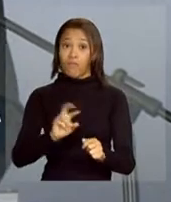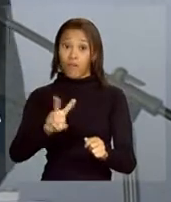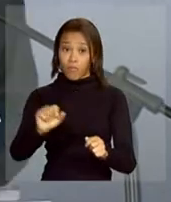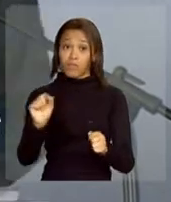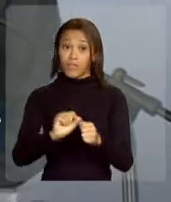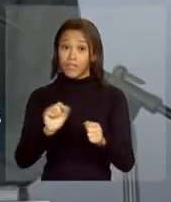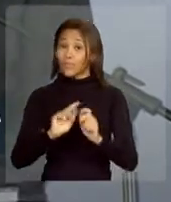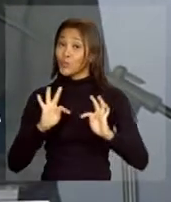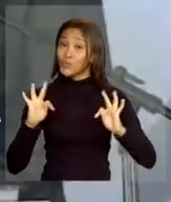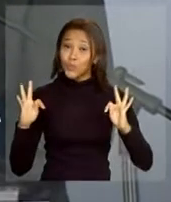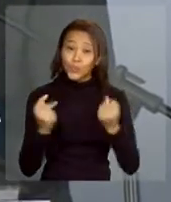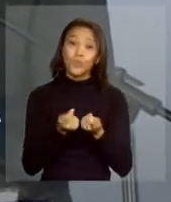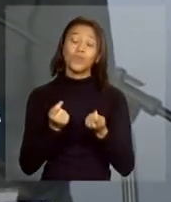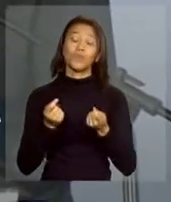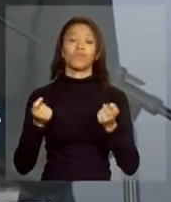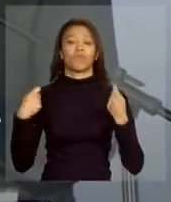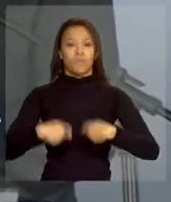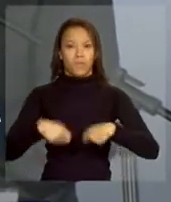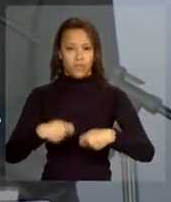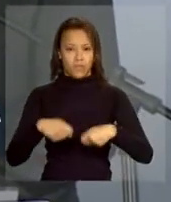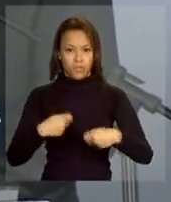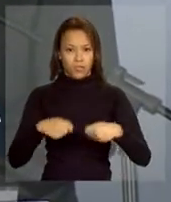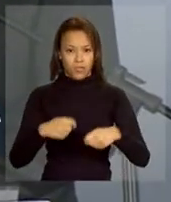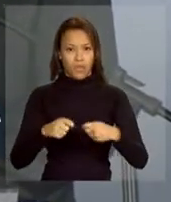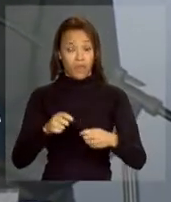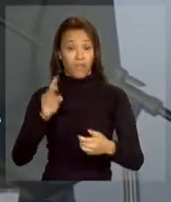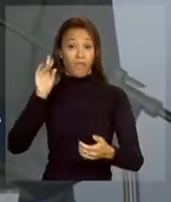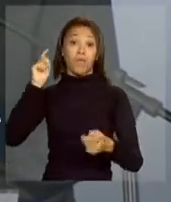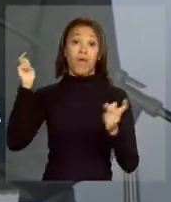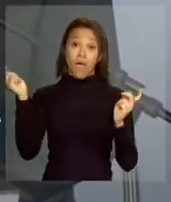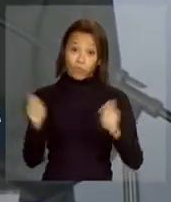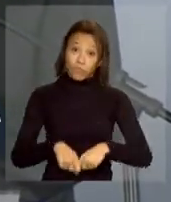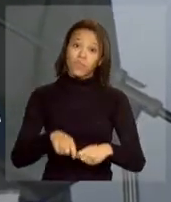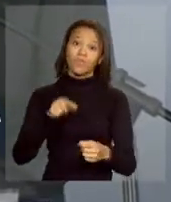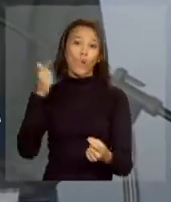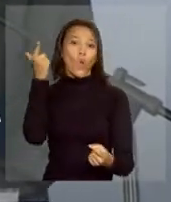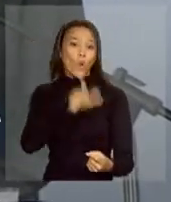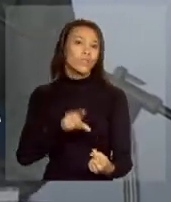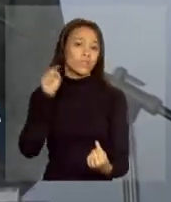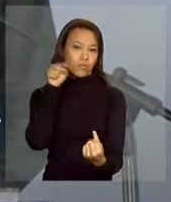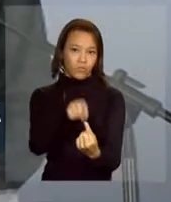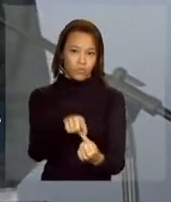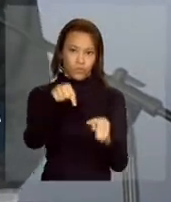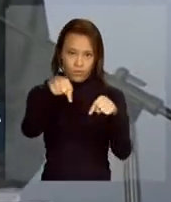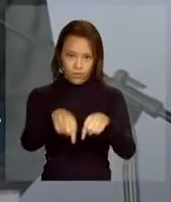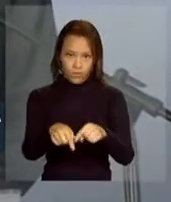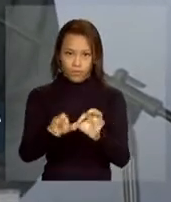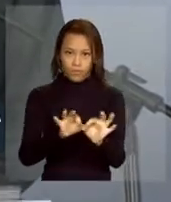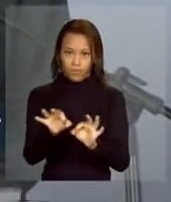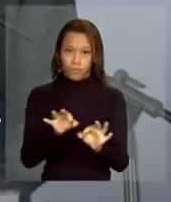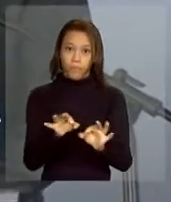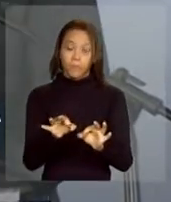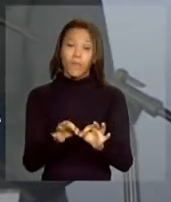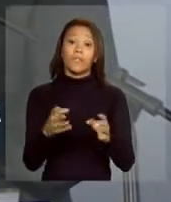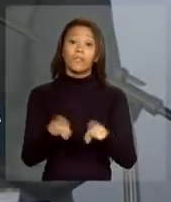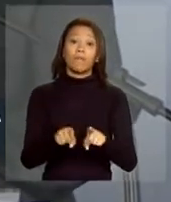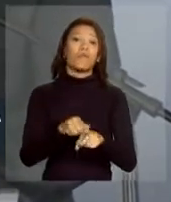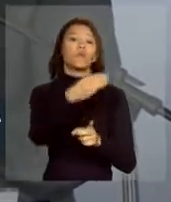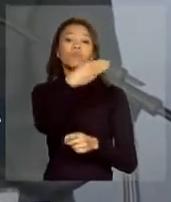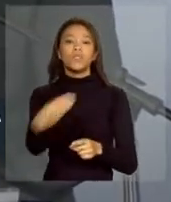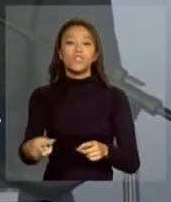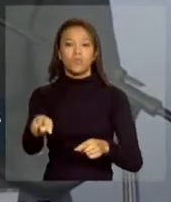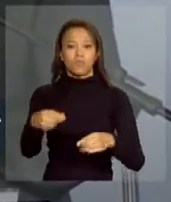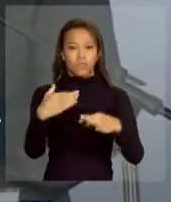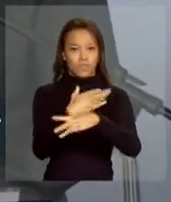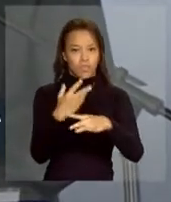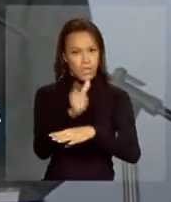para concretizar essa meta. O ministro Aguinaldo das Cidades está colocando